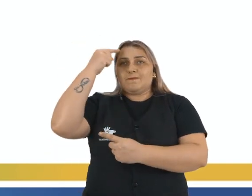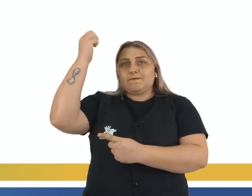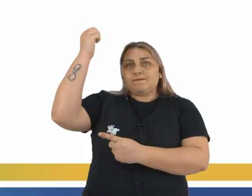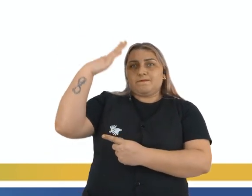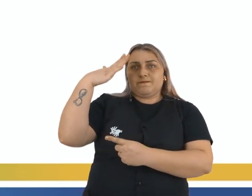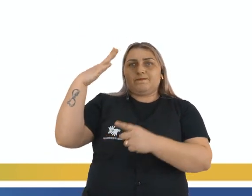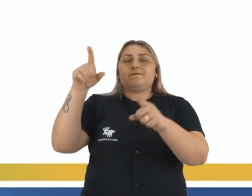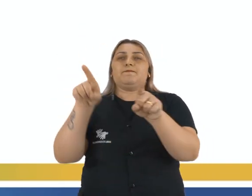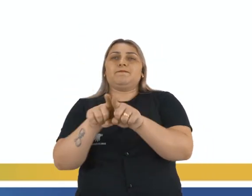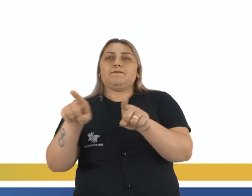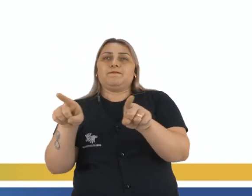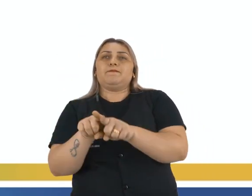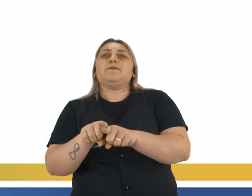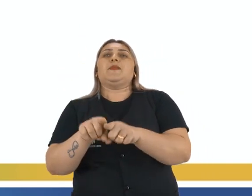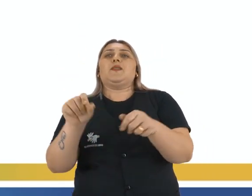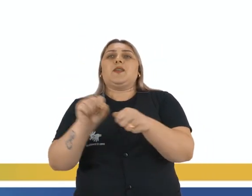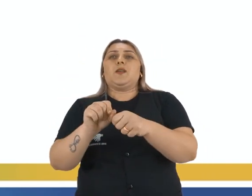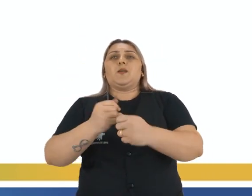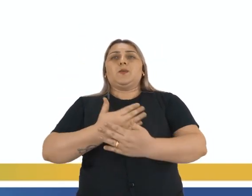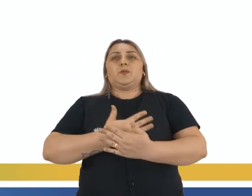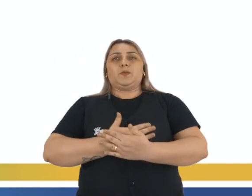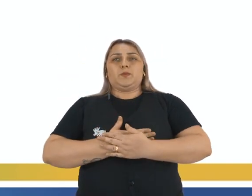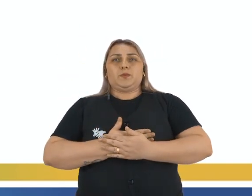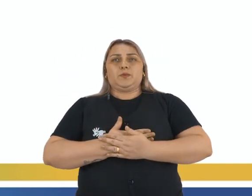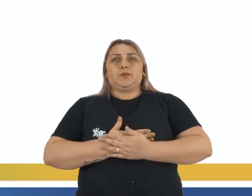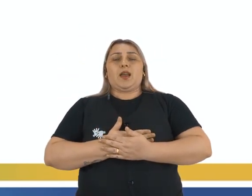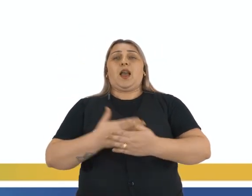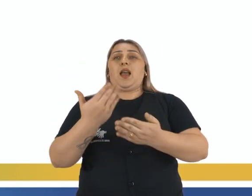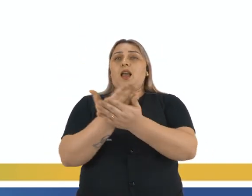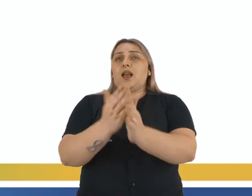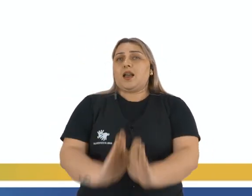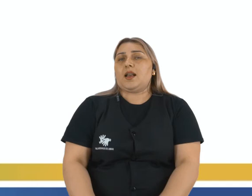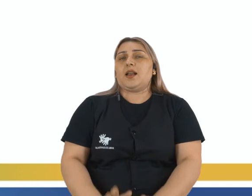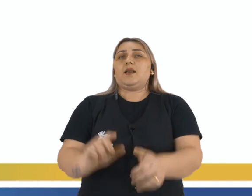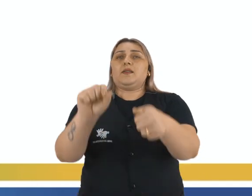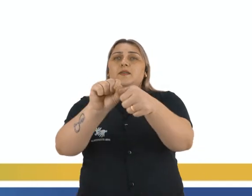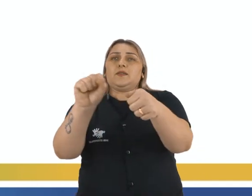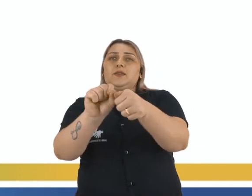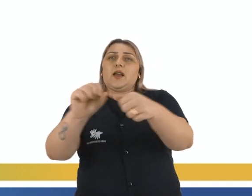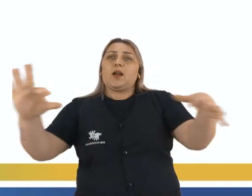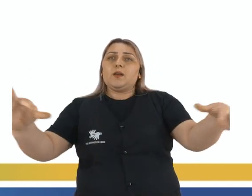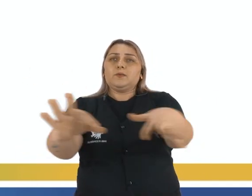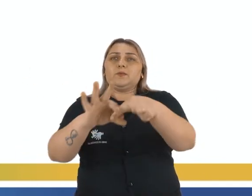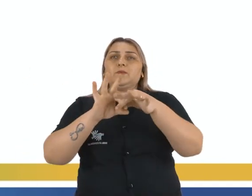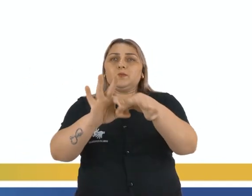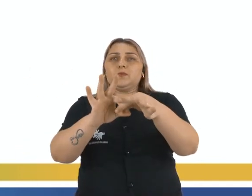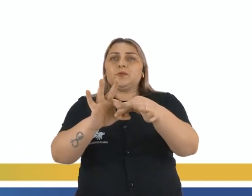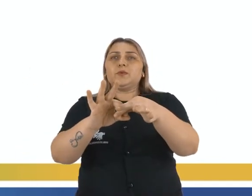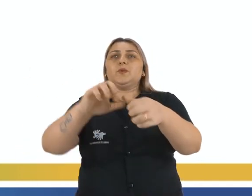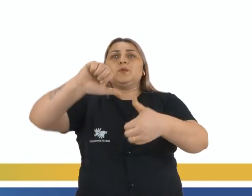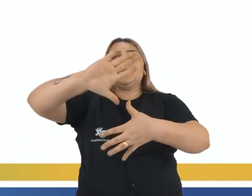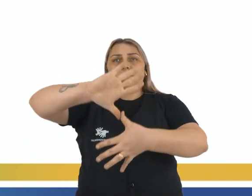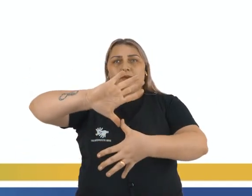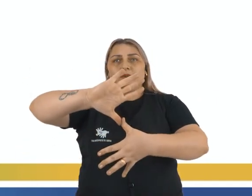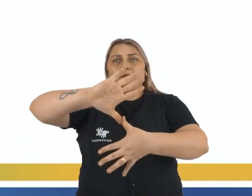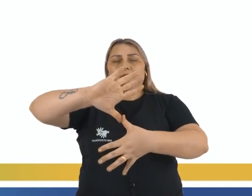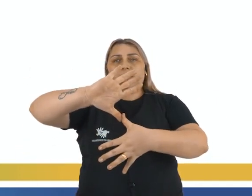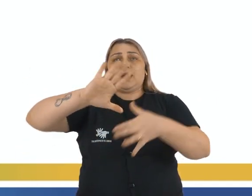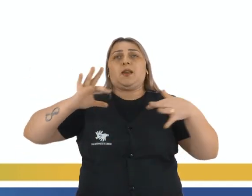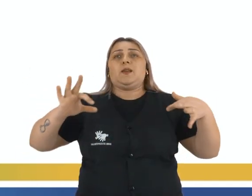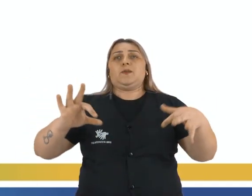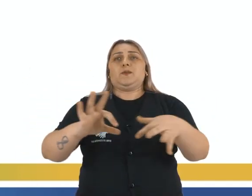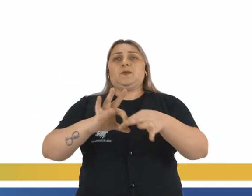os feitos de Napoleão Bonaparte, acaba idealizando a união de uma América, uma